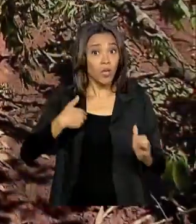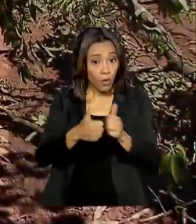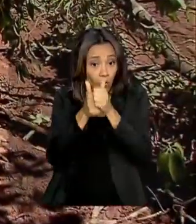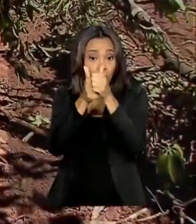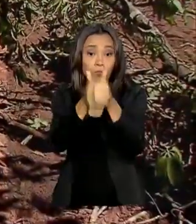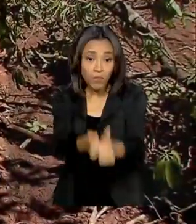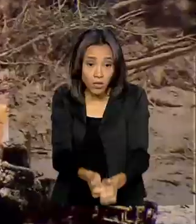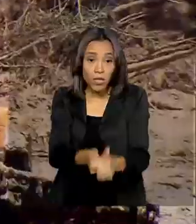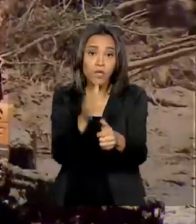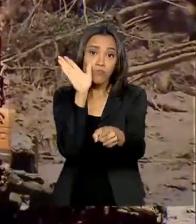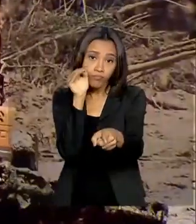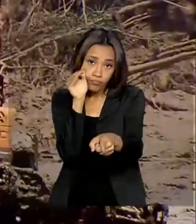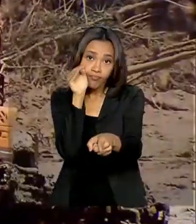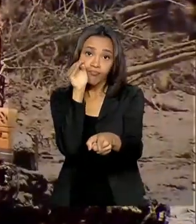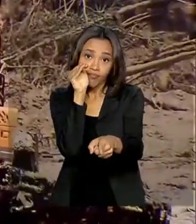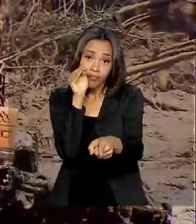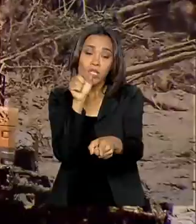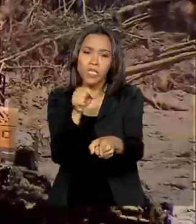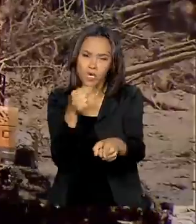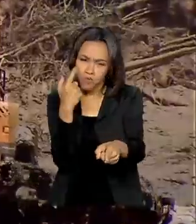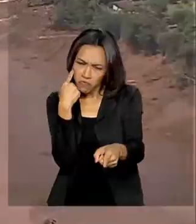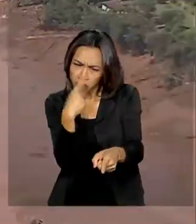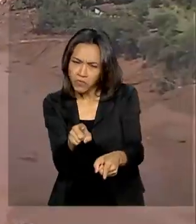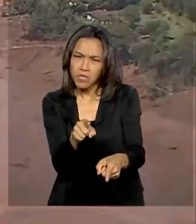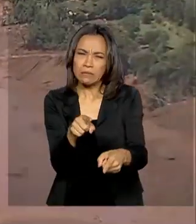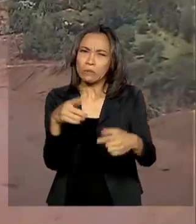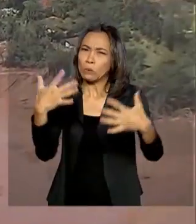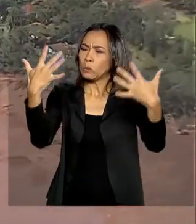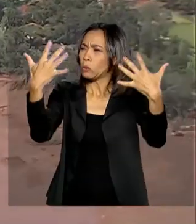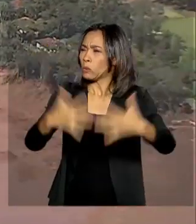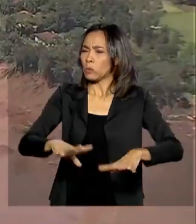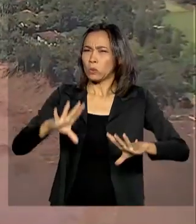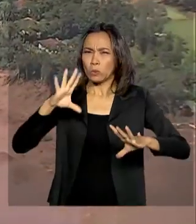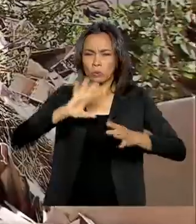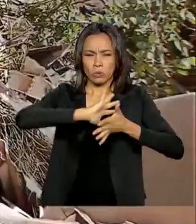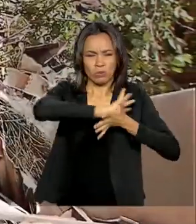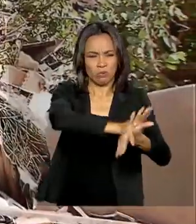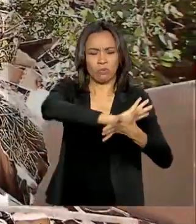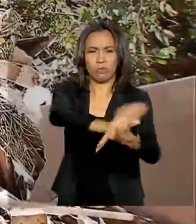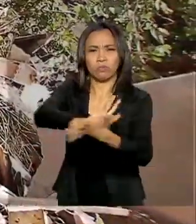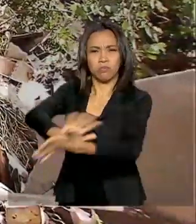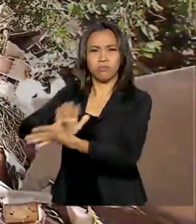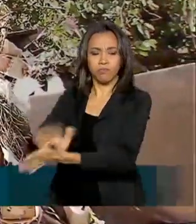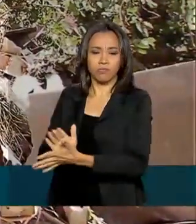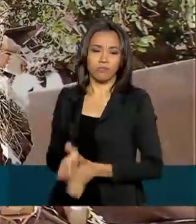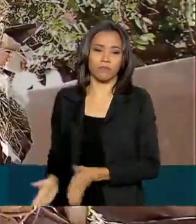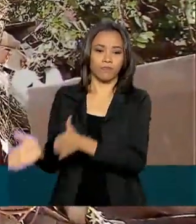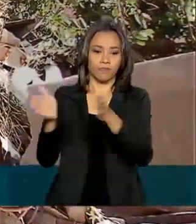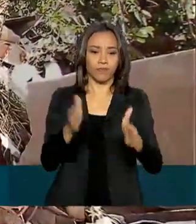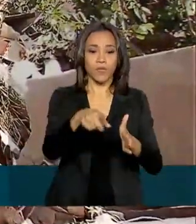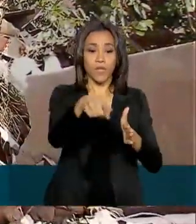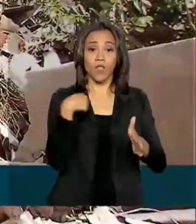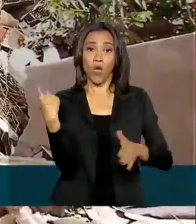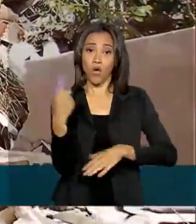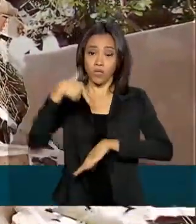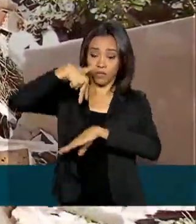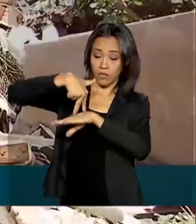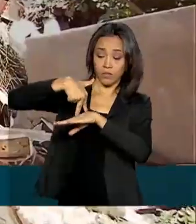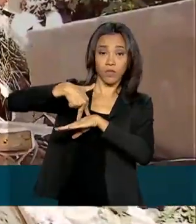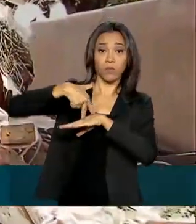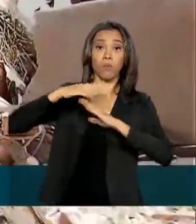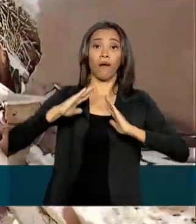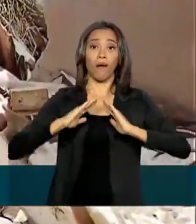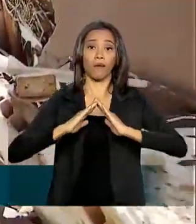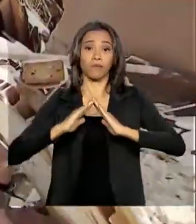de resgate em Brumadinho e pude ver de perto o tamanho da destruição. A gente está em cima do que sobrou de uma casa.